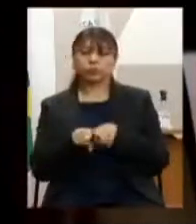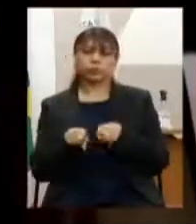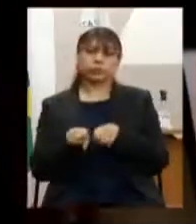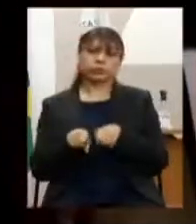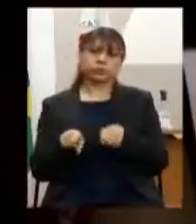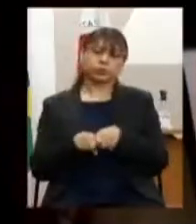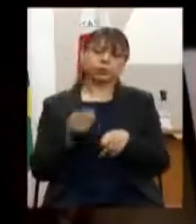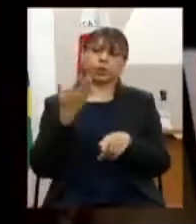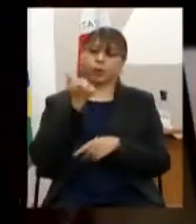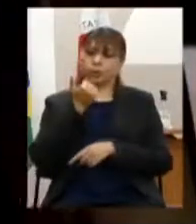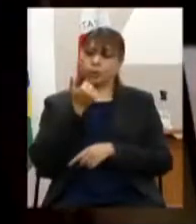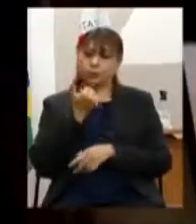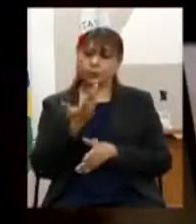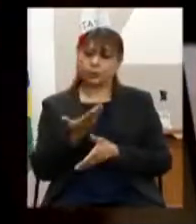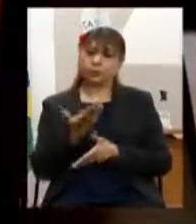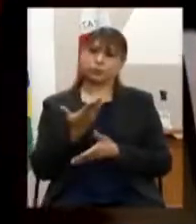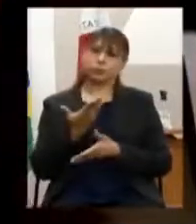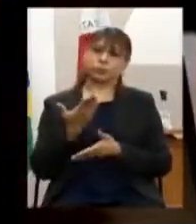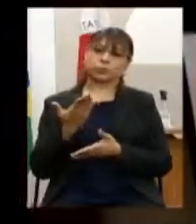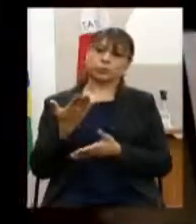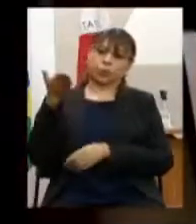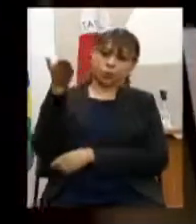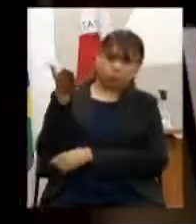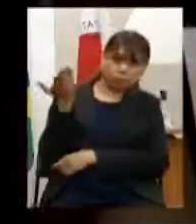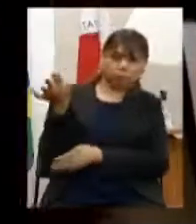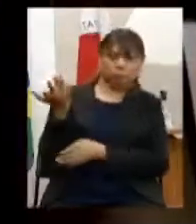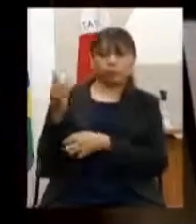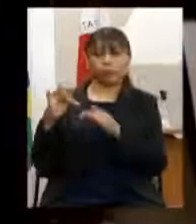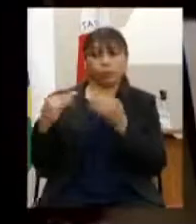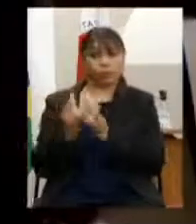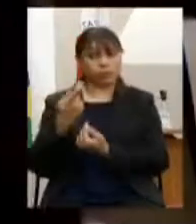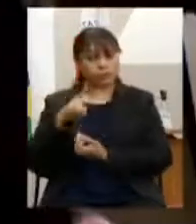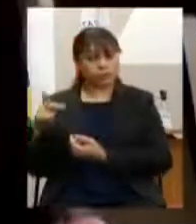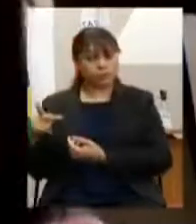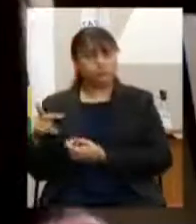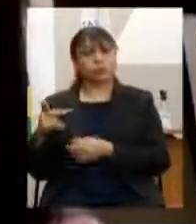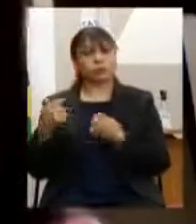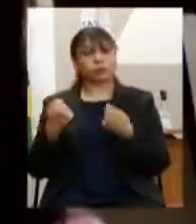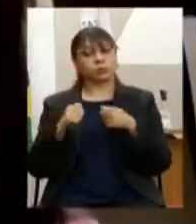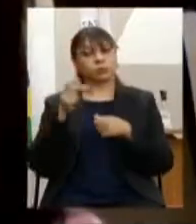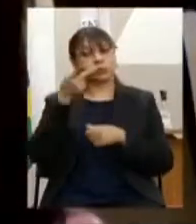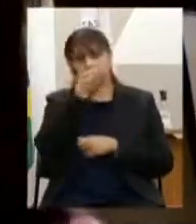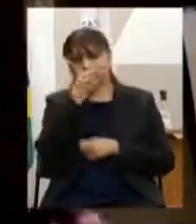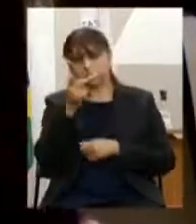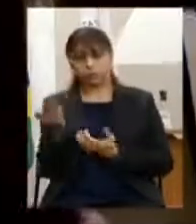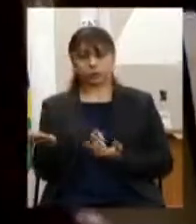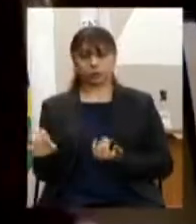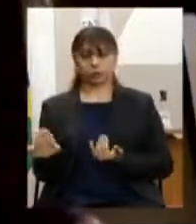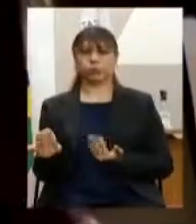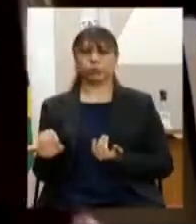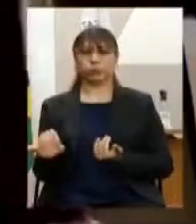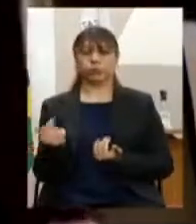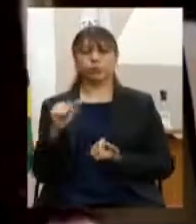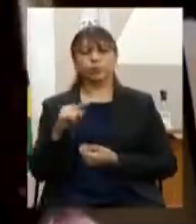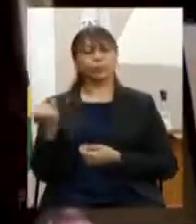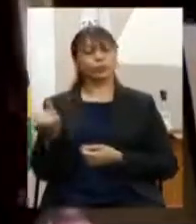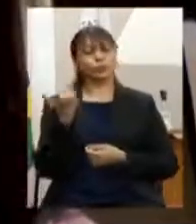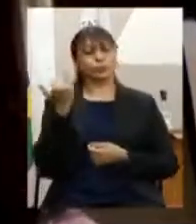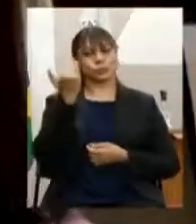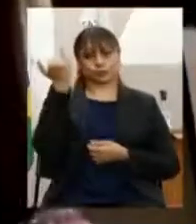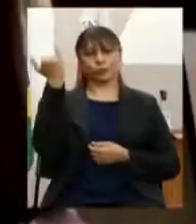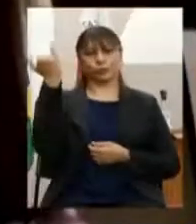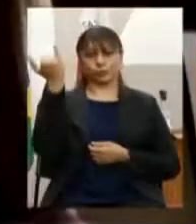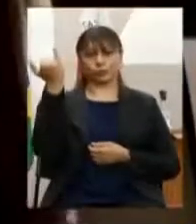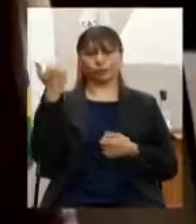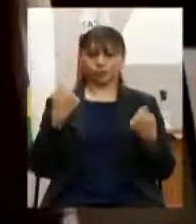alimentação e hospedagem para as famílias e visita aos adolescentes importante demais que isso seja